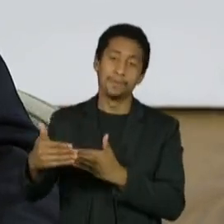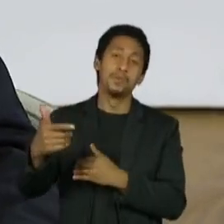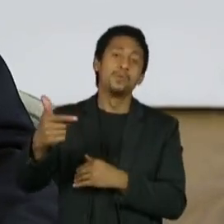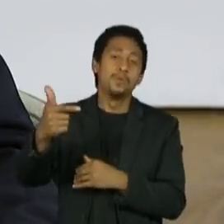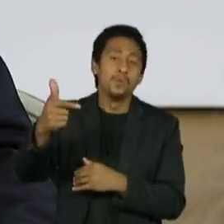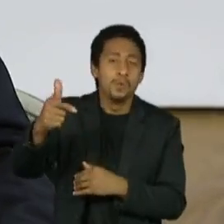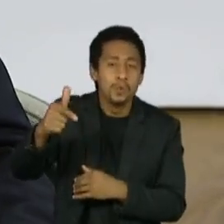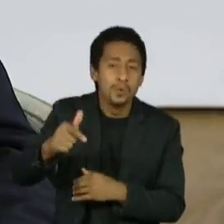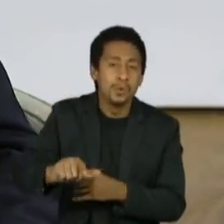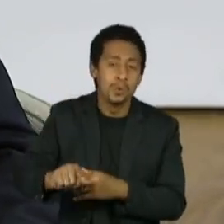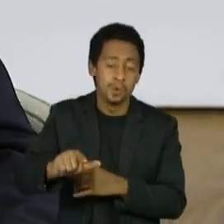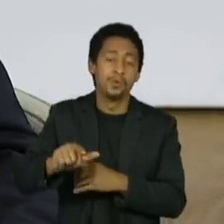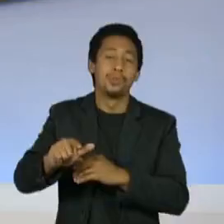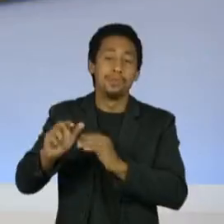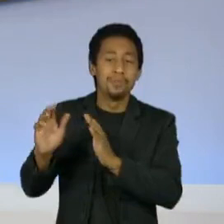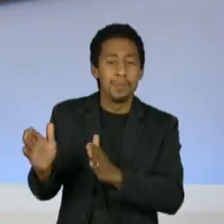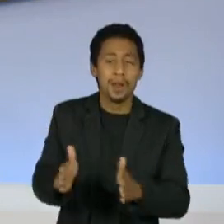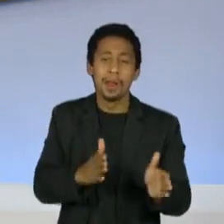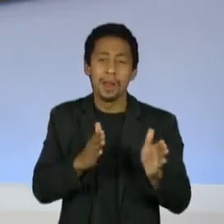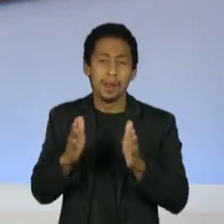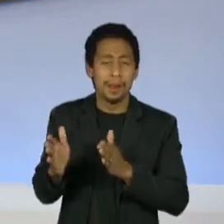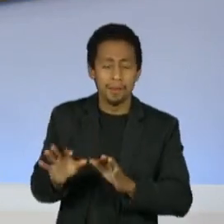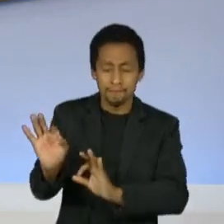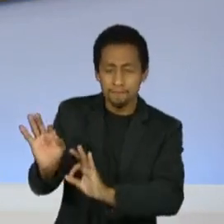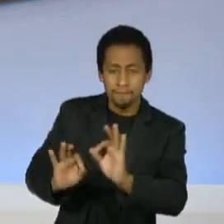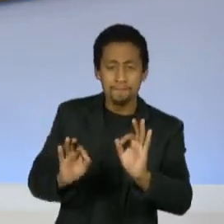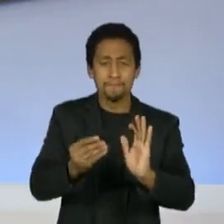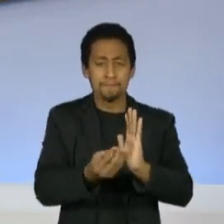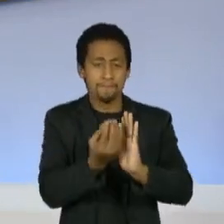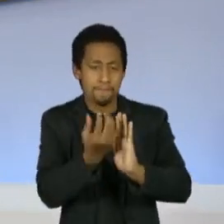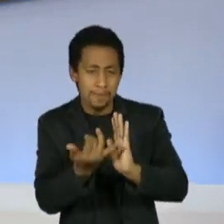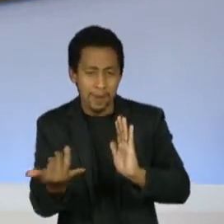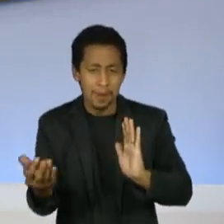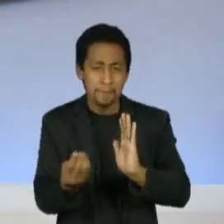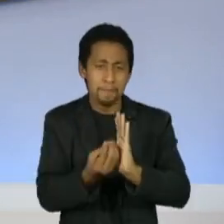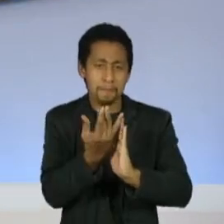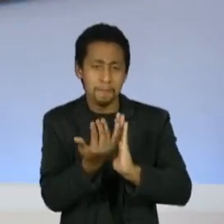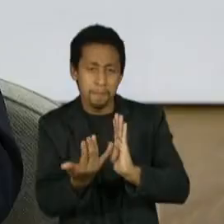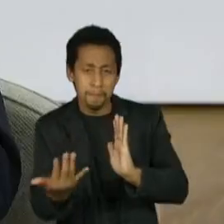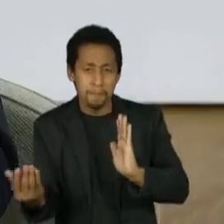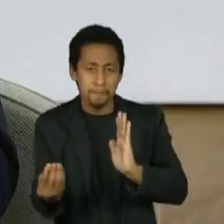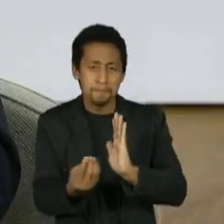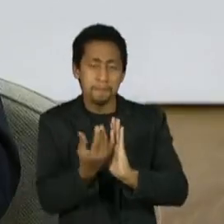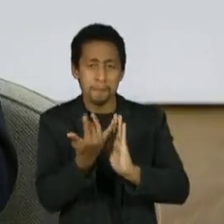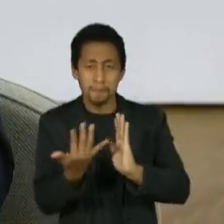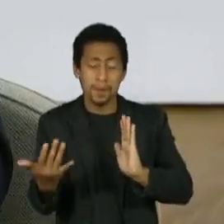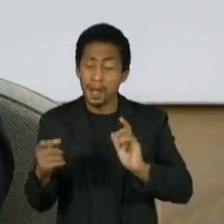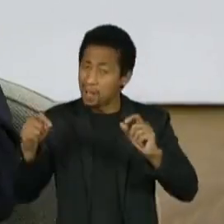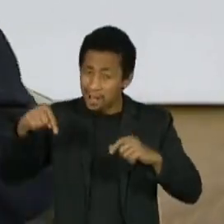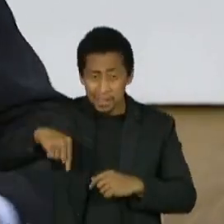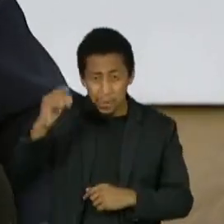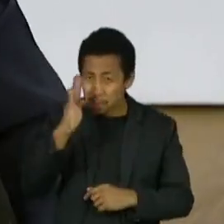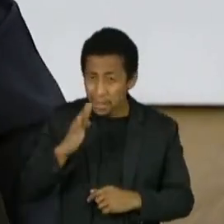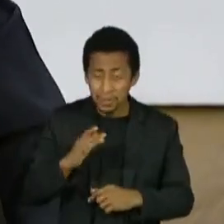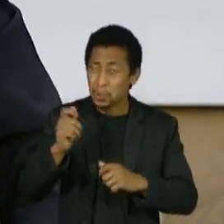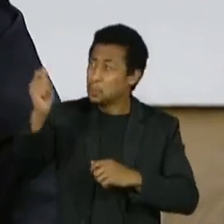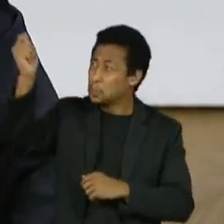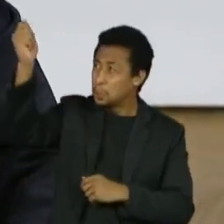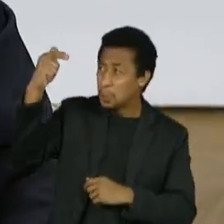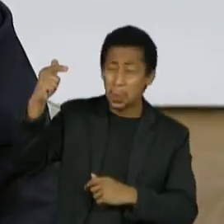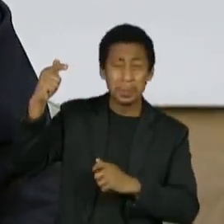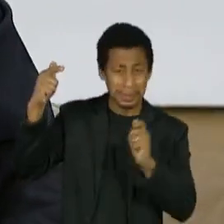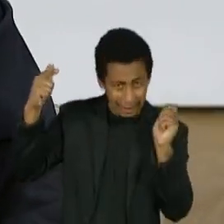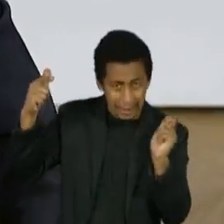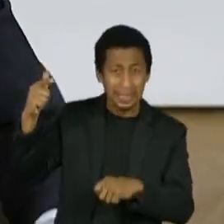um grande produtor, talvez o maior produtor, porque a gente tem uma capacidade tanto solar quanto eólica quanto o que você pode